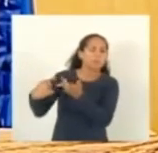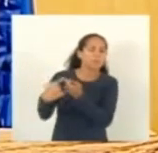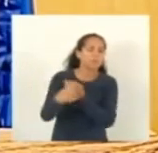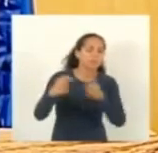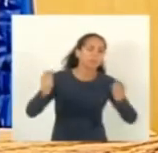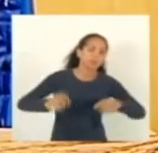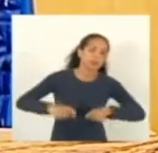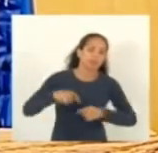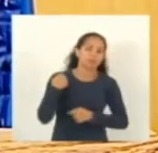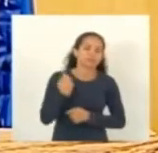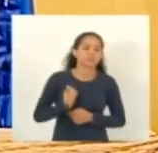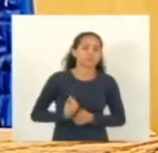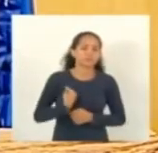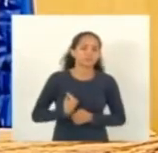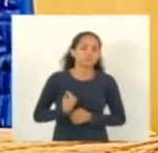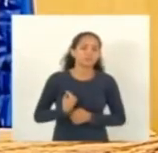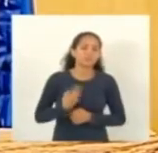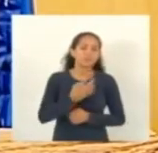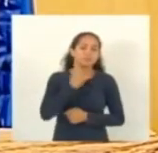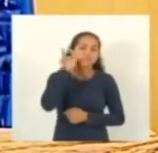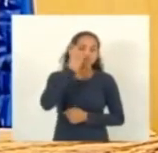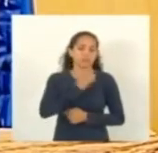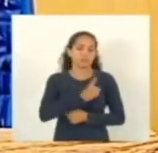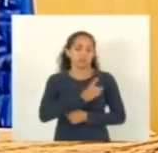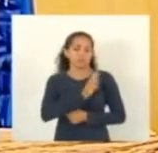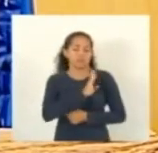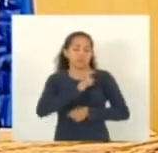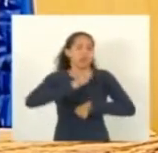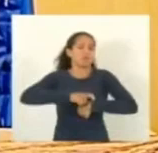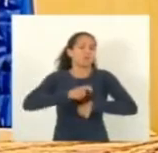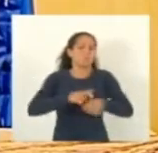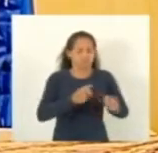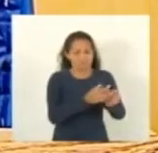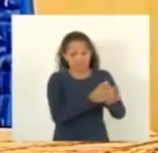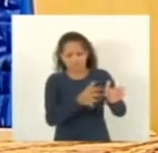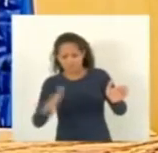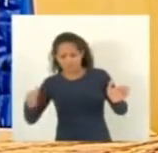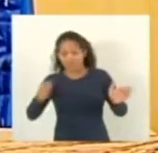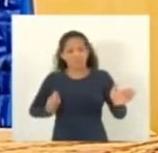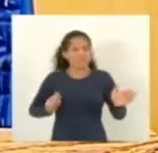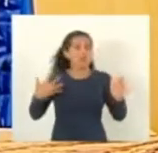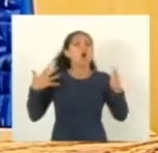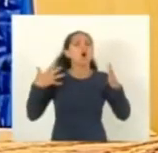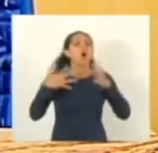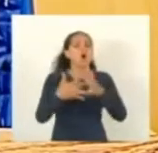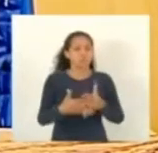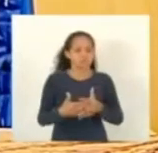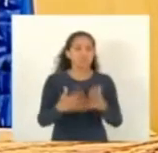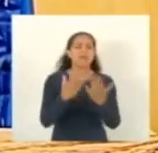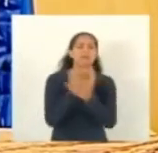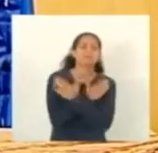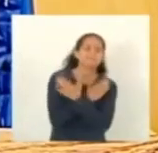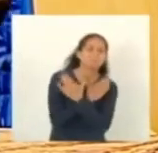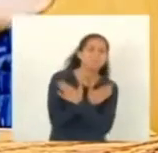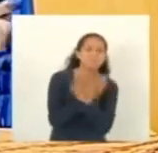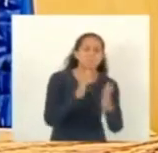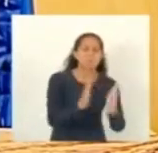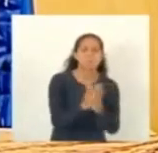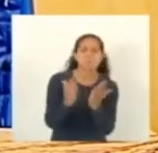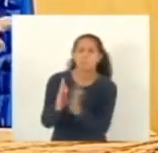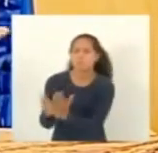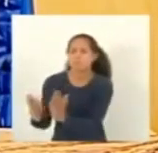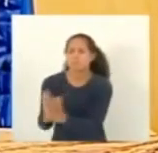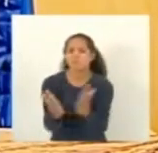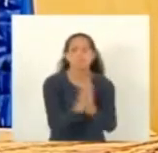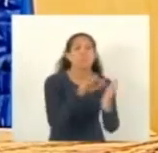e nós vivemos deputado Danilo um momento tão complicado né assim é tanto desemprego tanta pobreza em relação